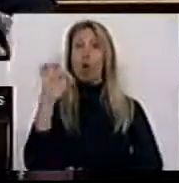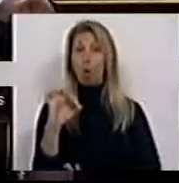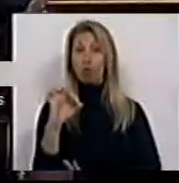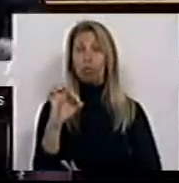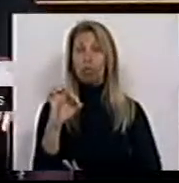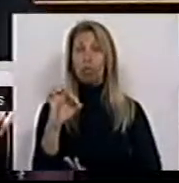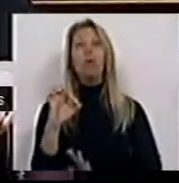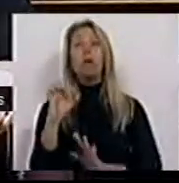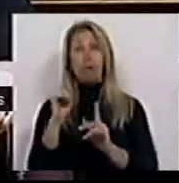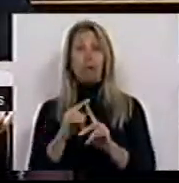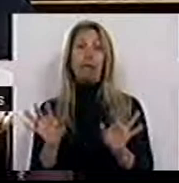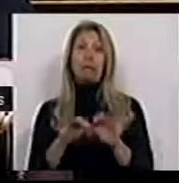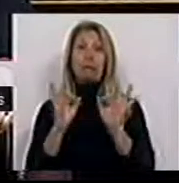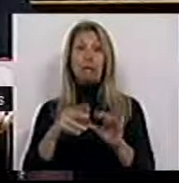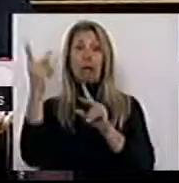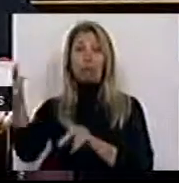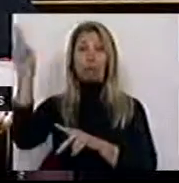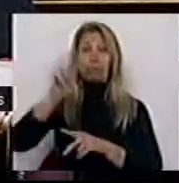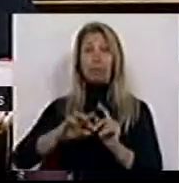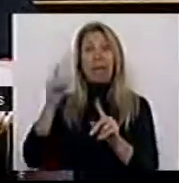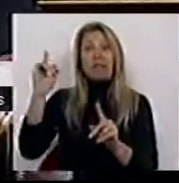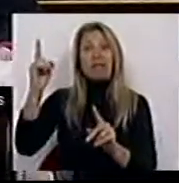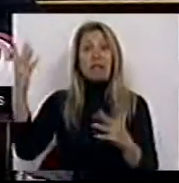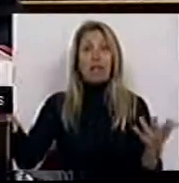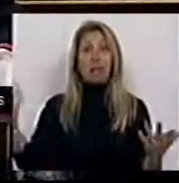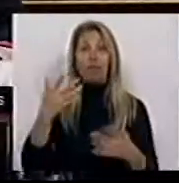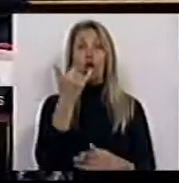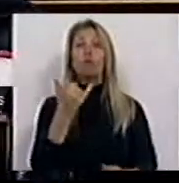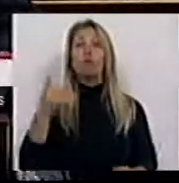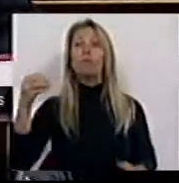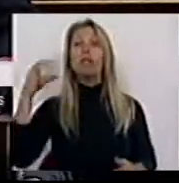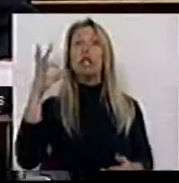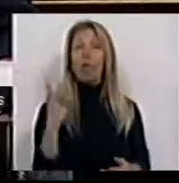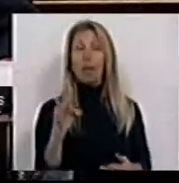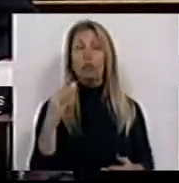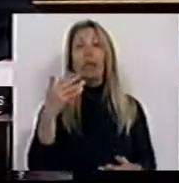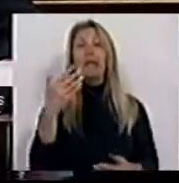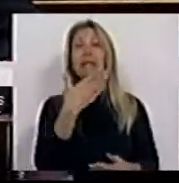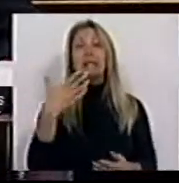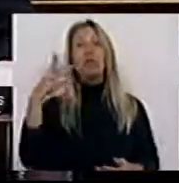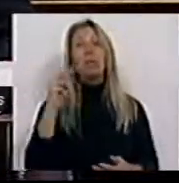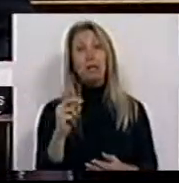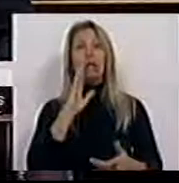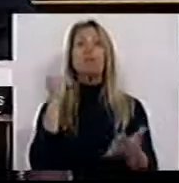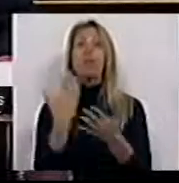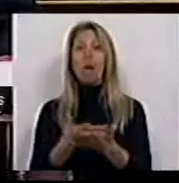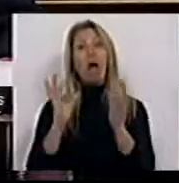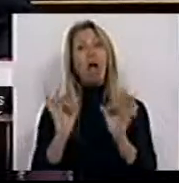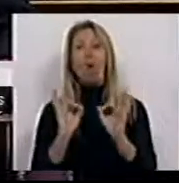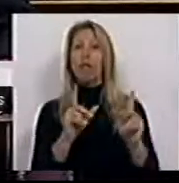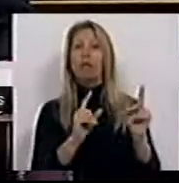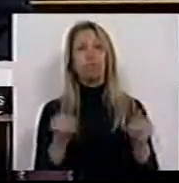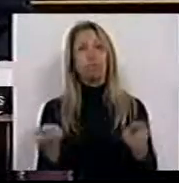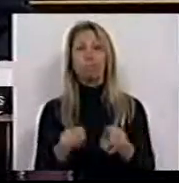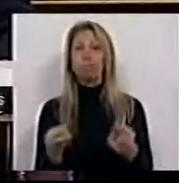que por sua vez transpôs, como já aqui foi mencionada, a Diretiva 24113, que consagrava a igualdade de tratamento entre